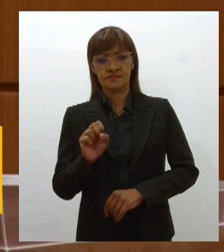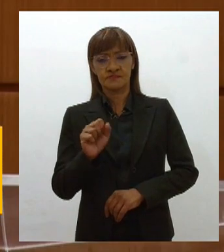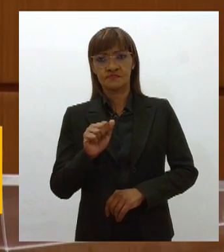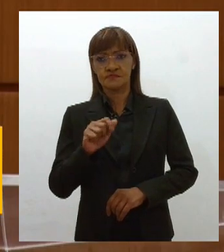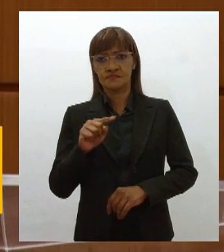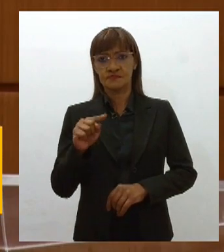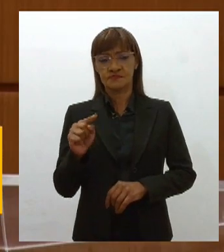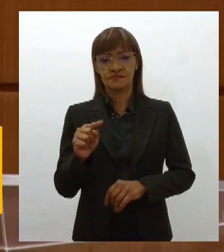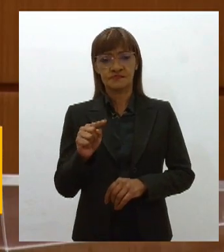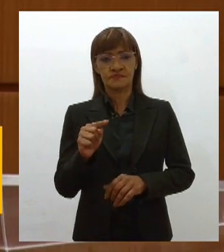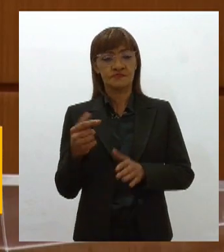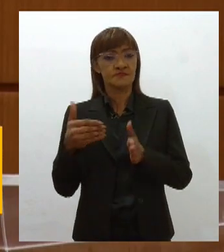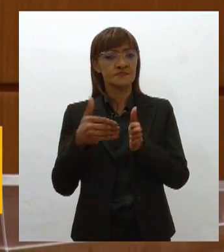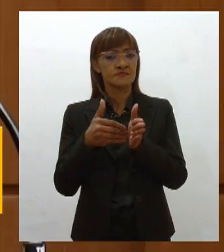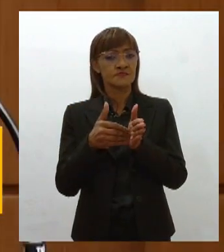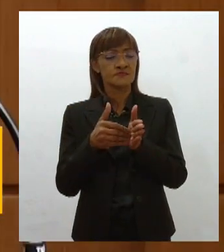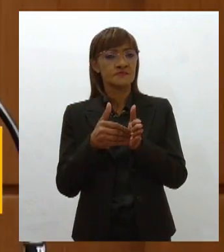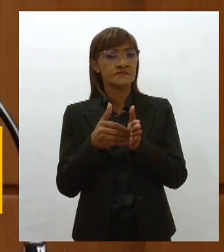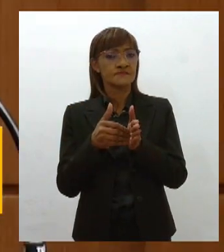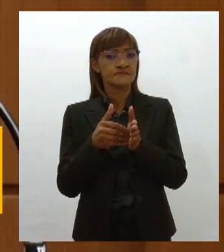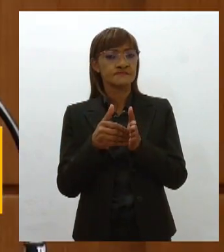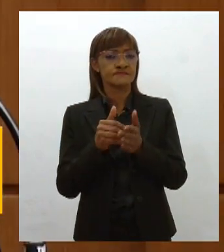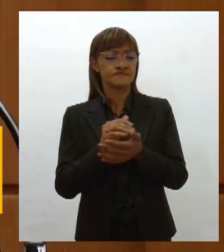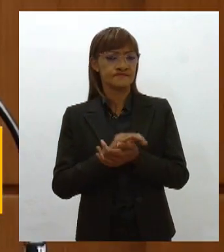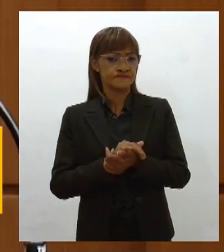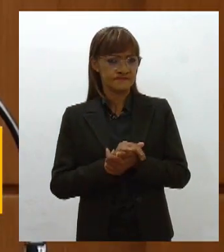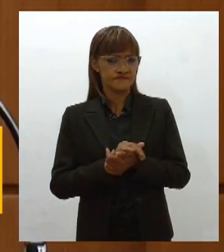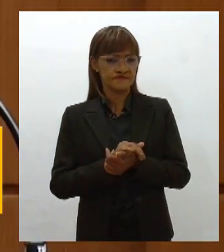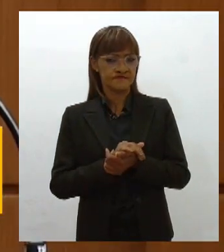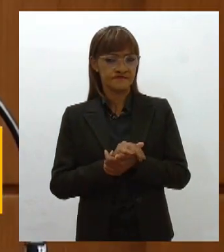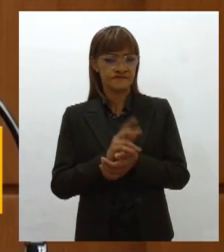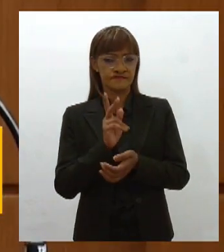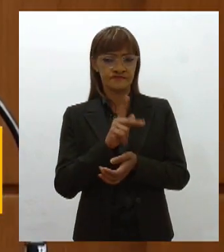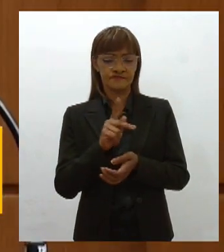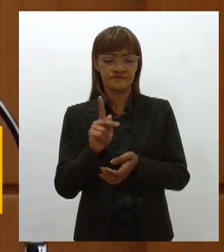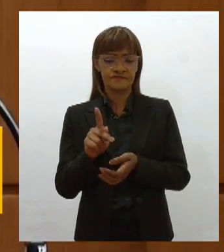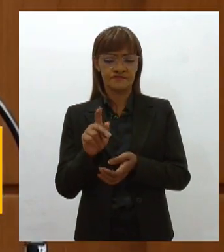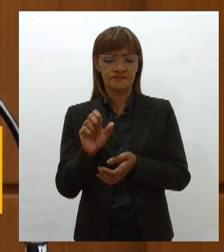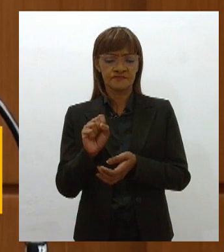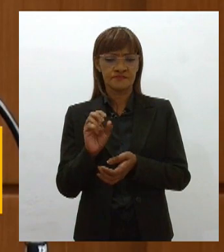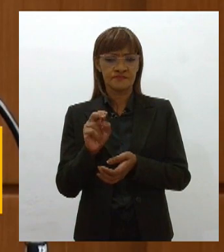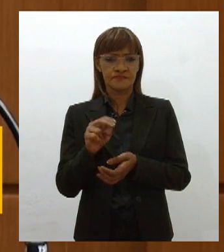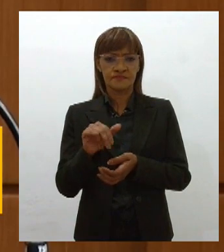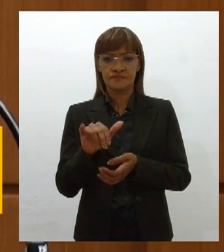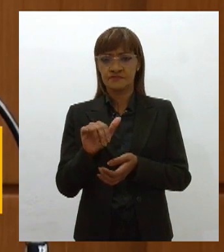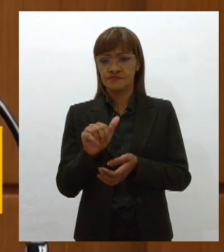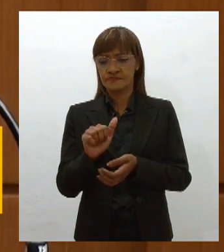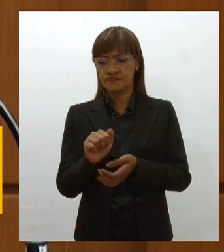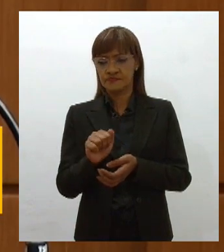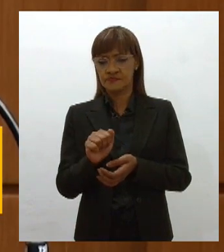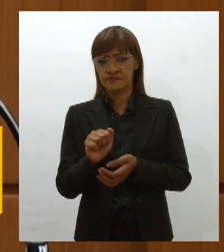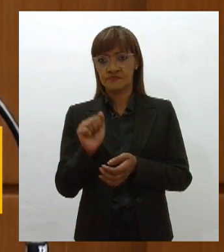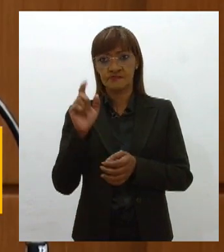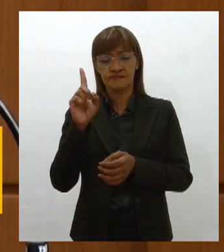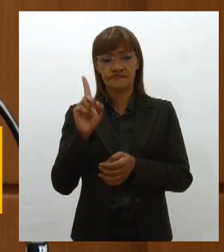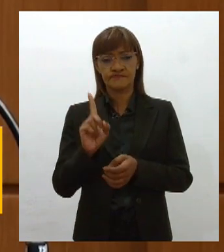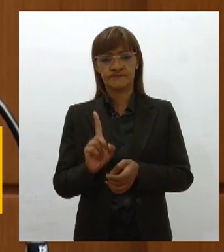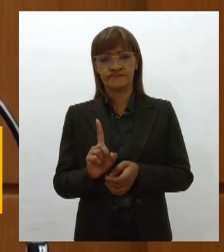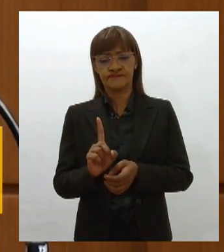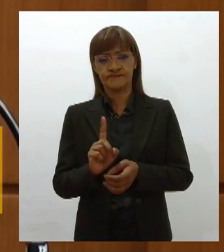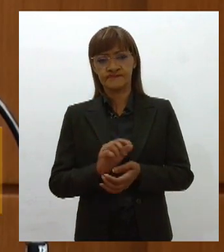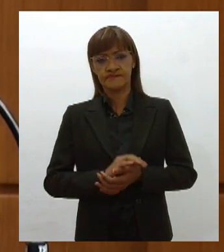reserva de Mangaba de Aracaju, e à professora Sônia, símbolo da defesa dos direitos dos professores.